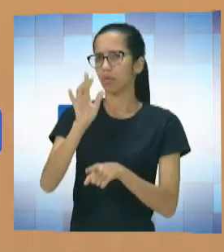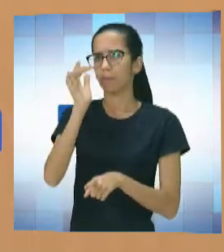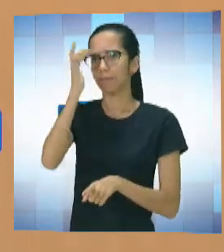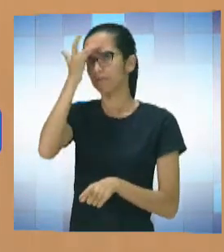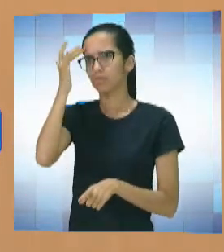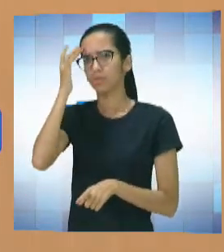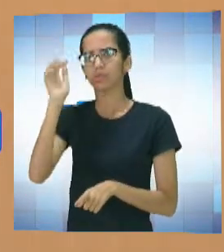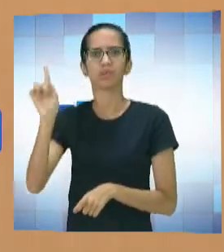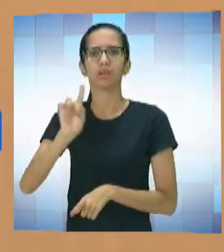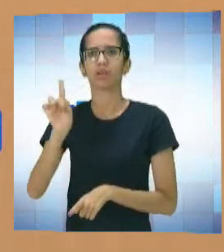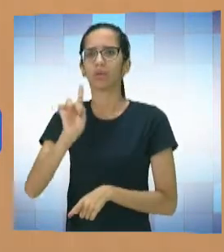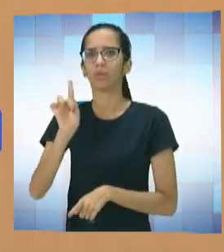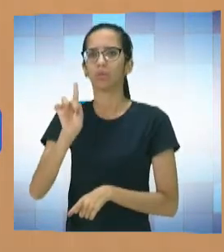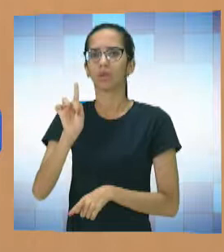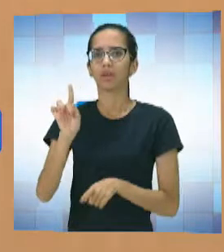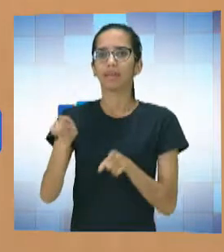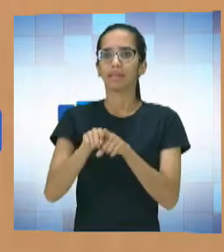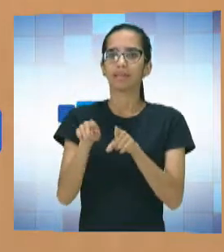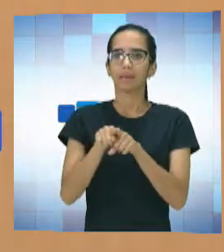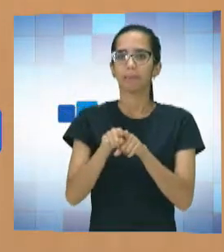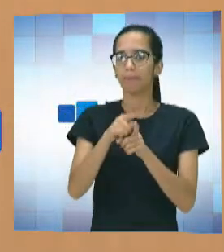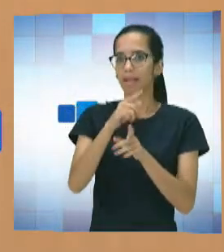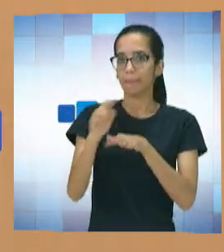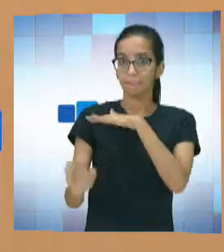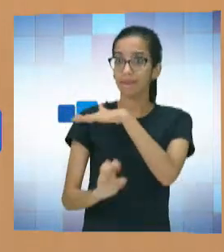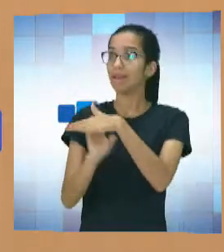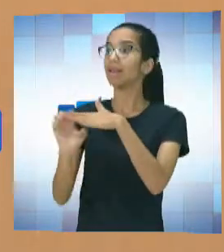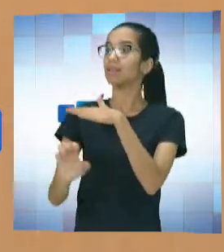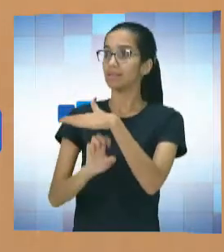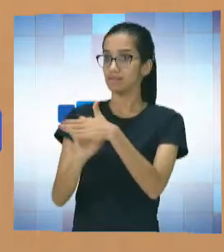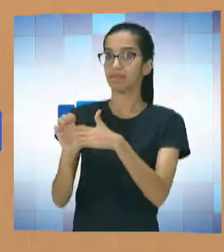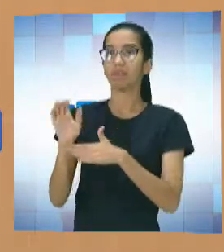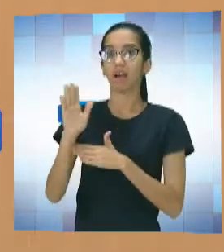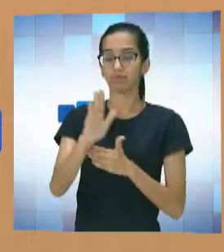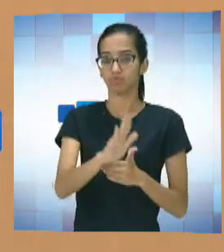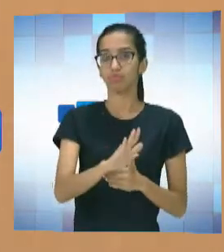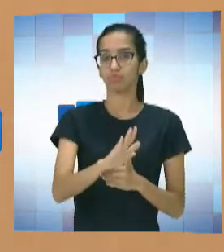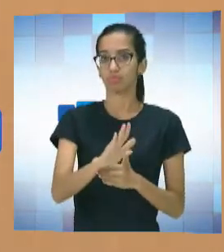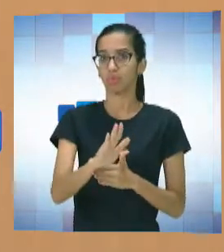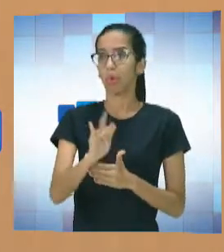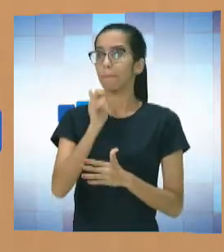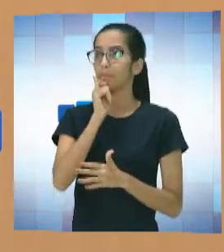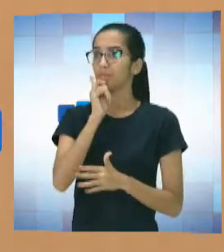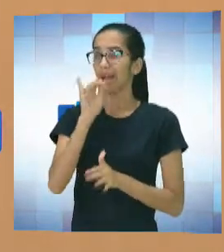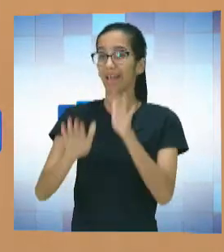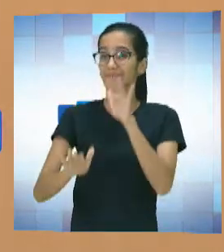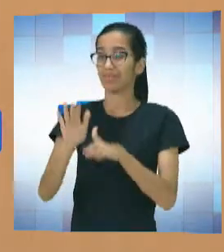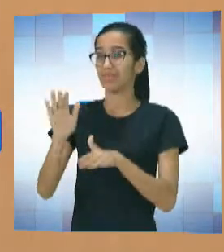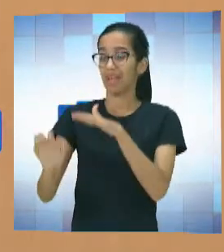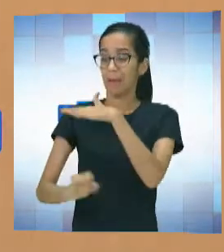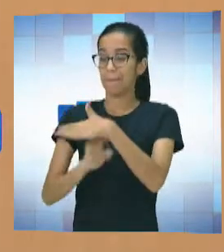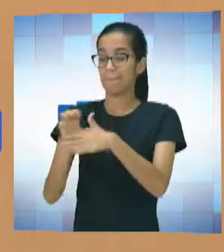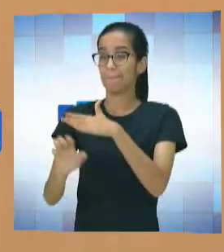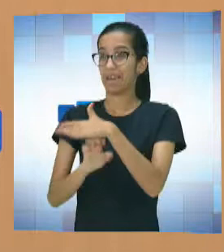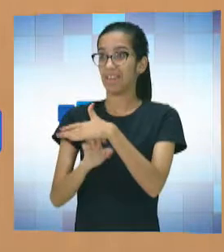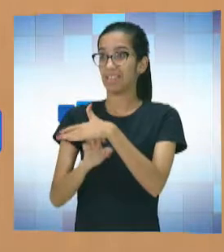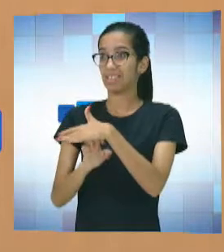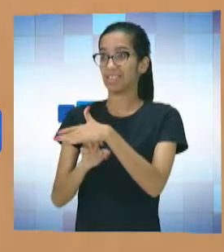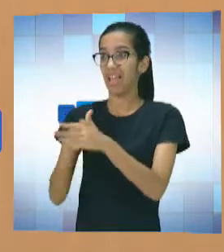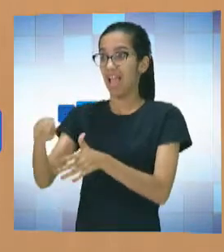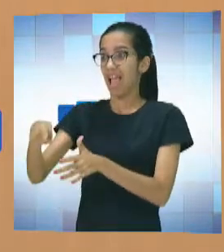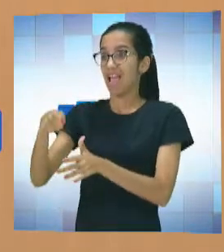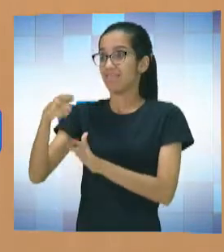como as pessoas jurídicas também, né? Tem empresas que cometem determinados atos que